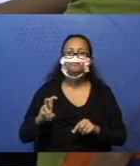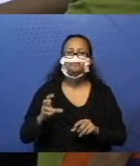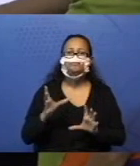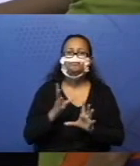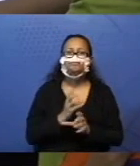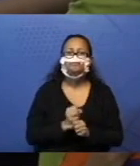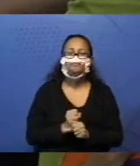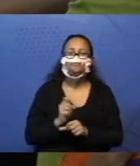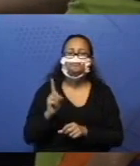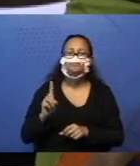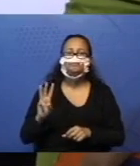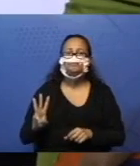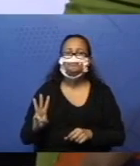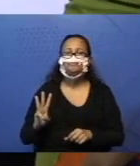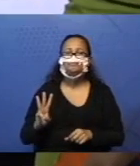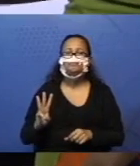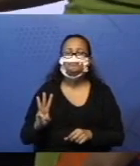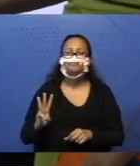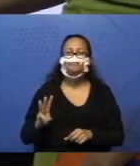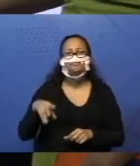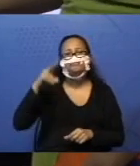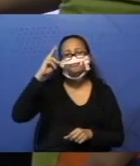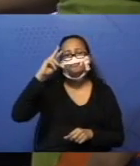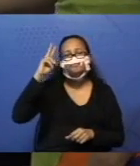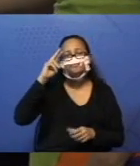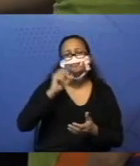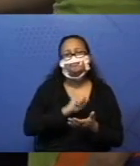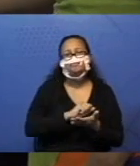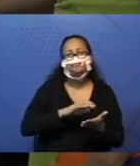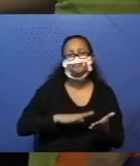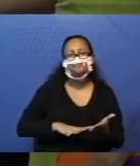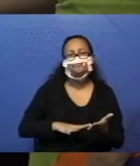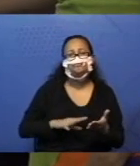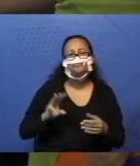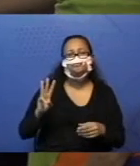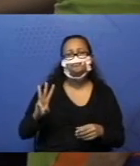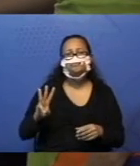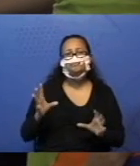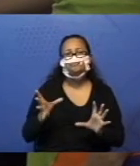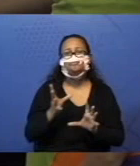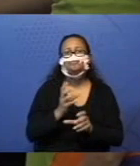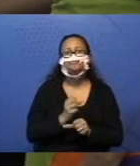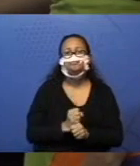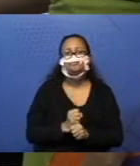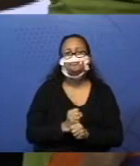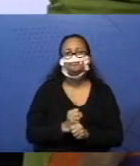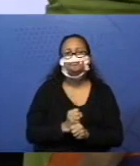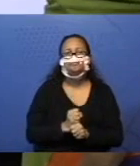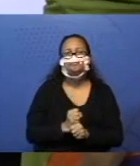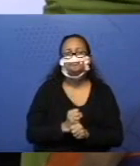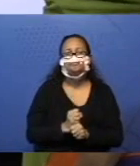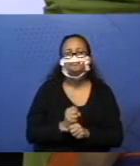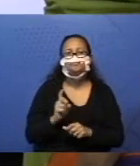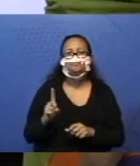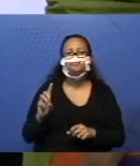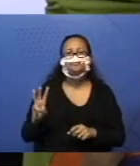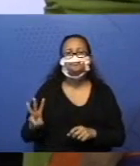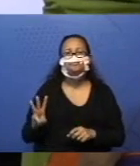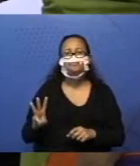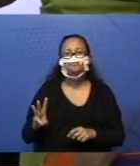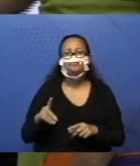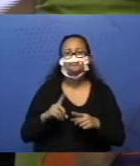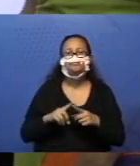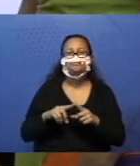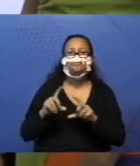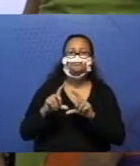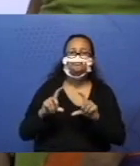a 13. Lembra que nessa atividade aqui, as três adições tem que dar 13, porque a minha linha